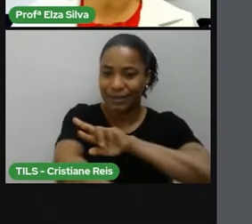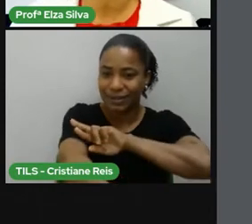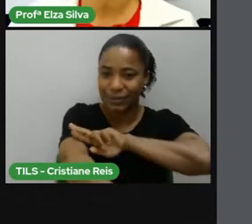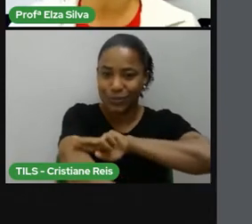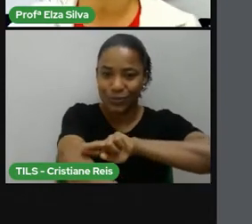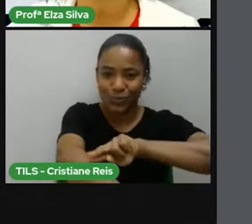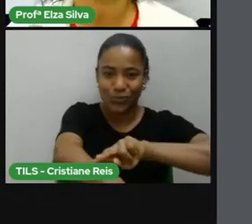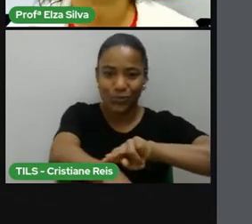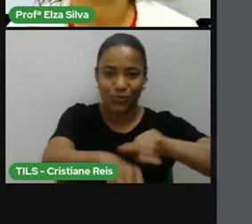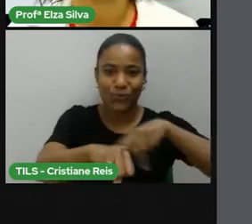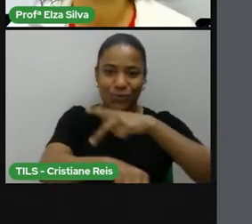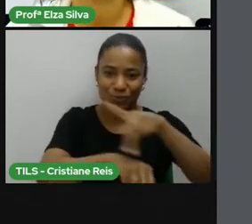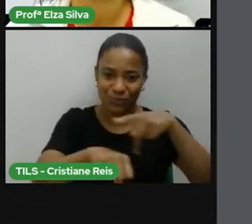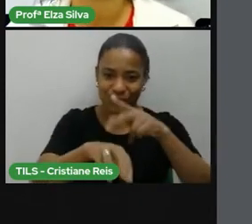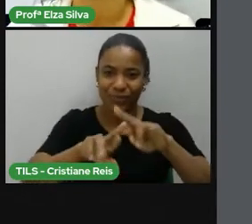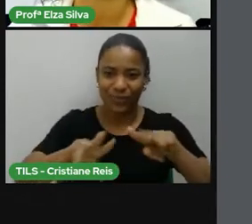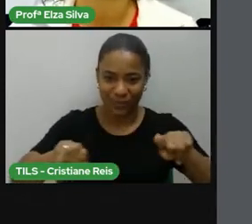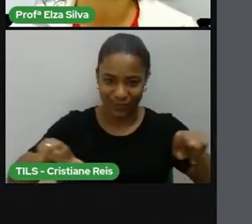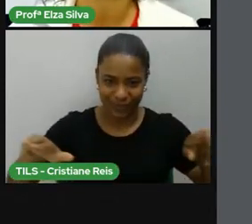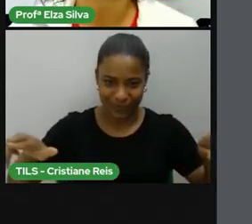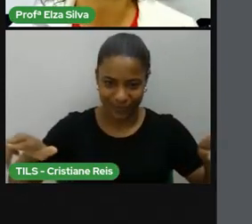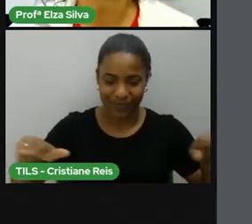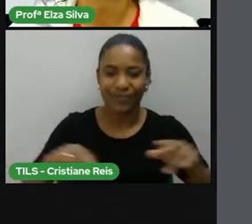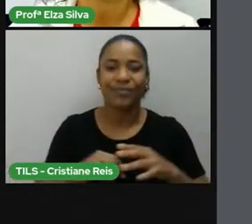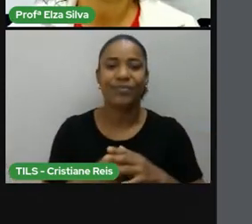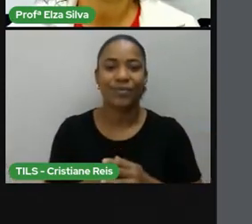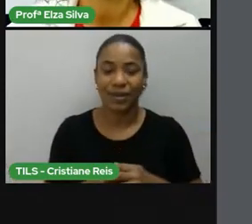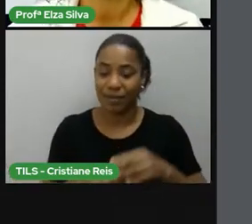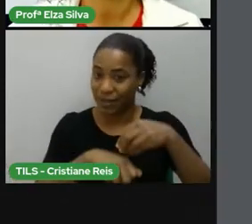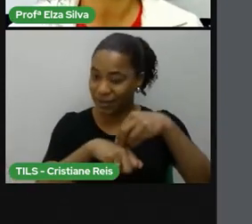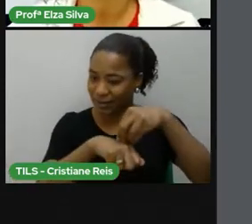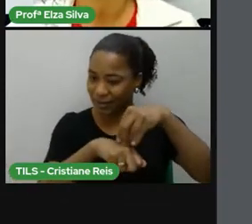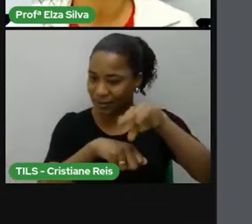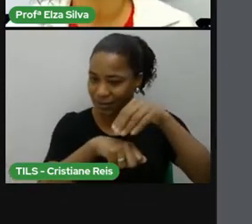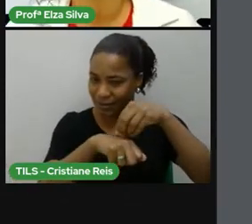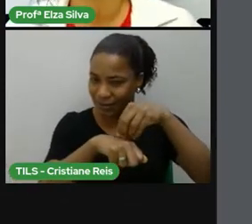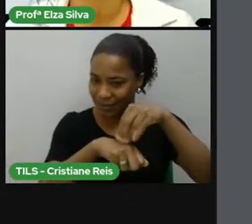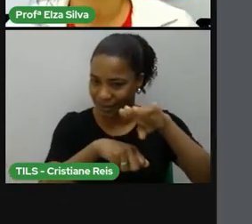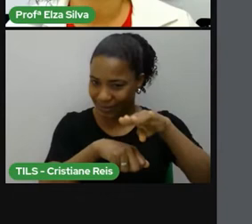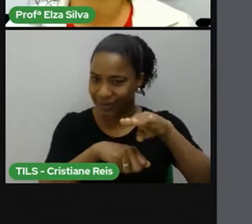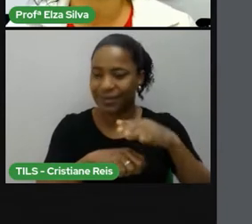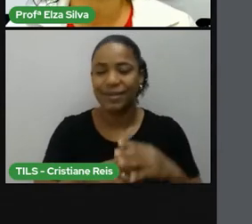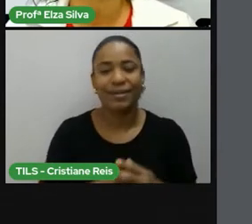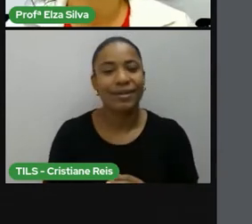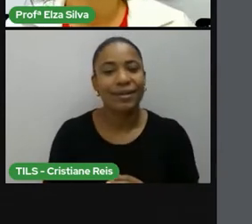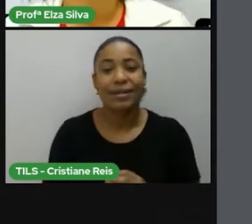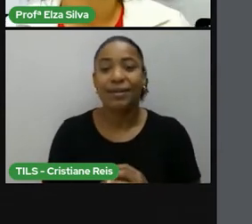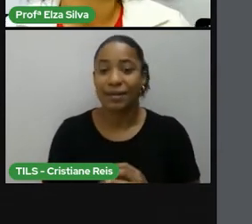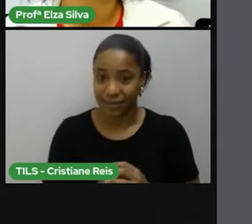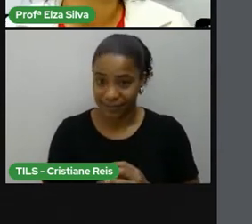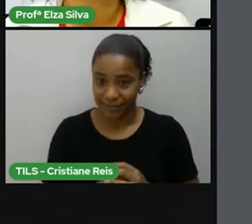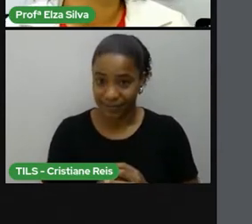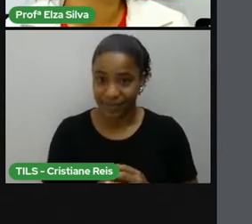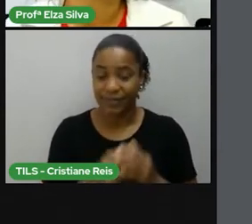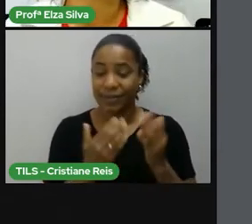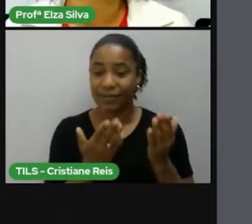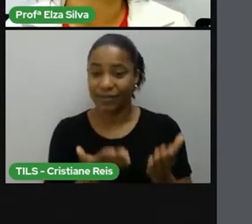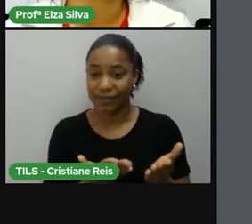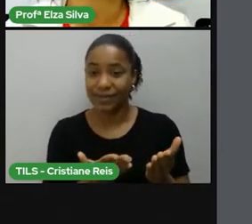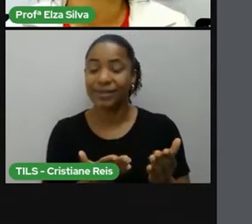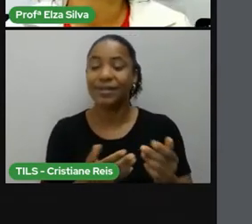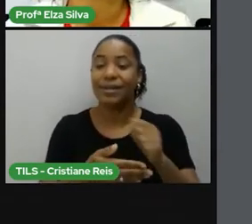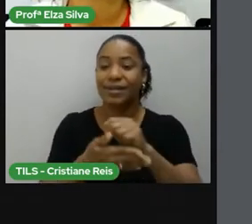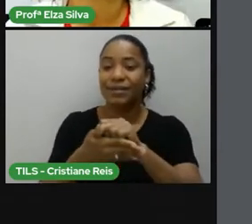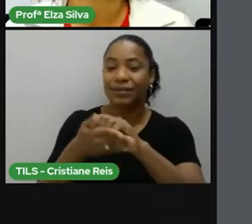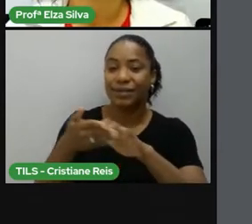algumas dicas para você. Tips. Sempre que você for fazer tarefas durante a nossa